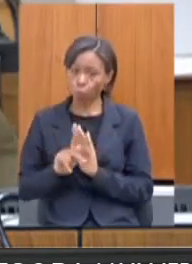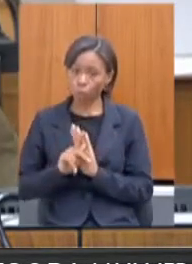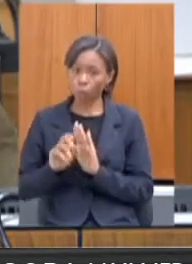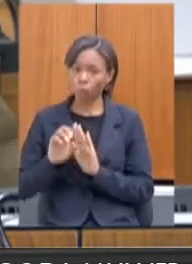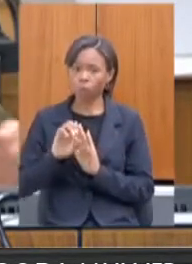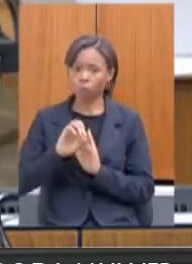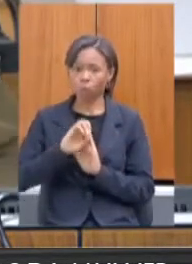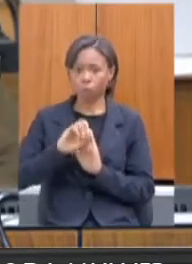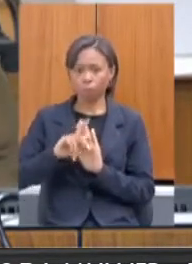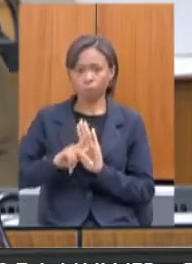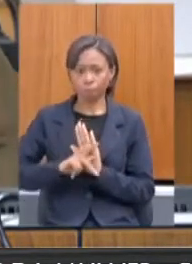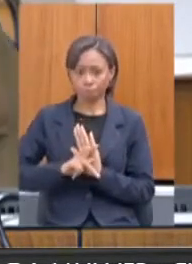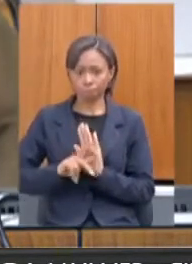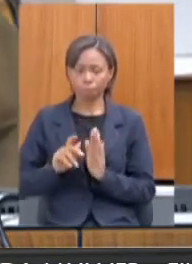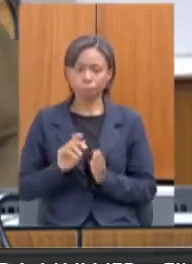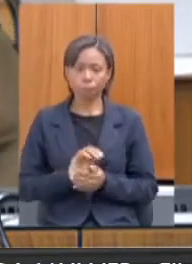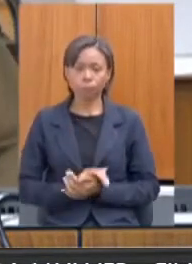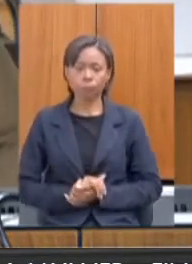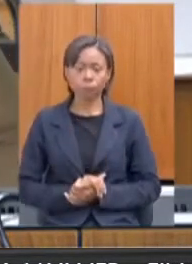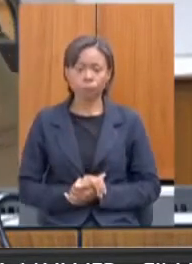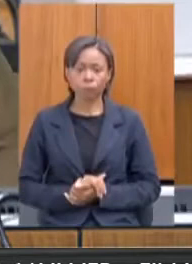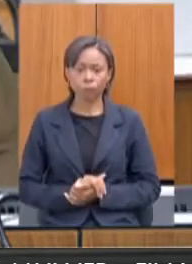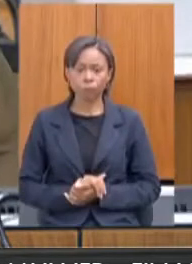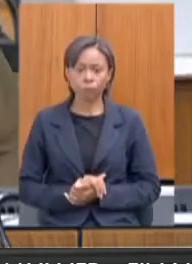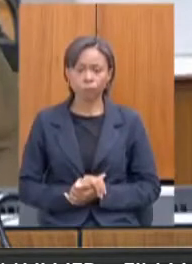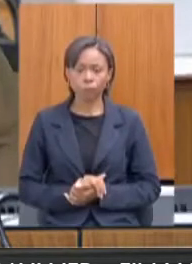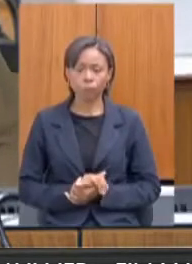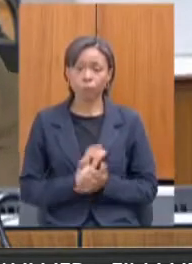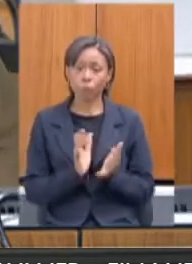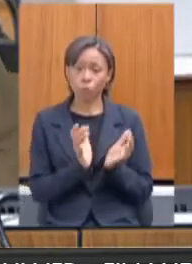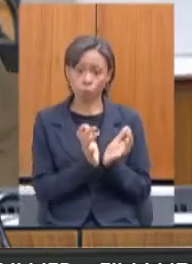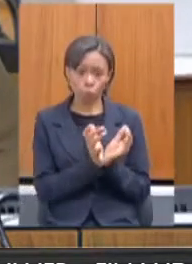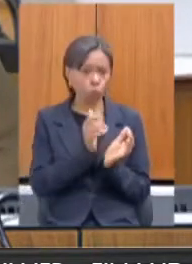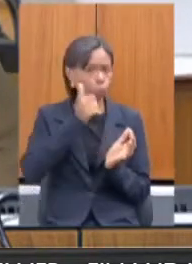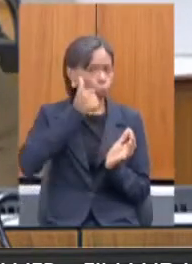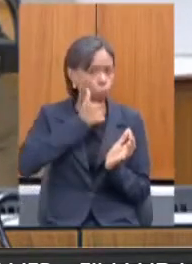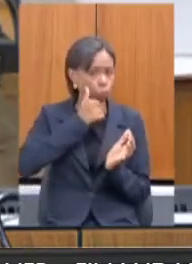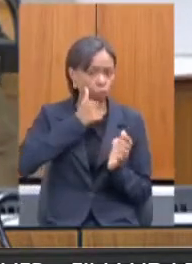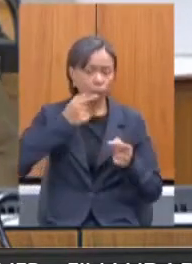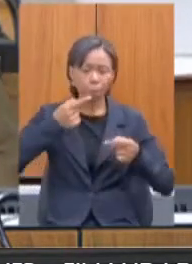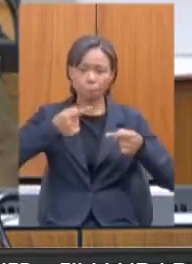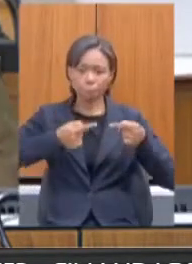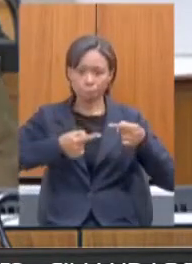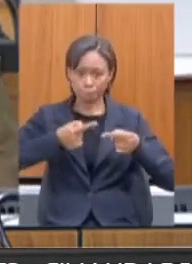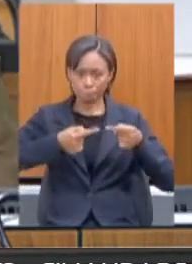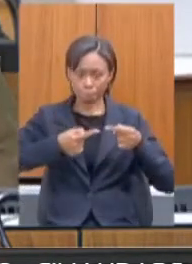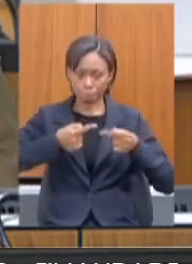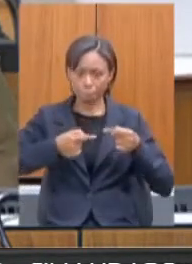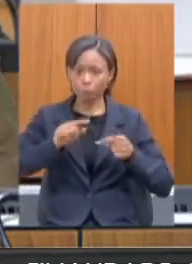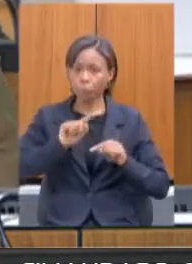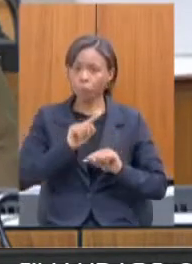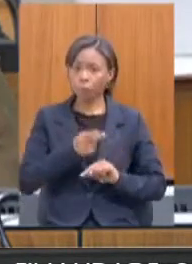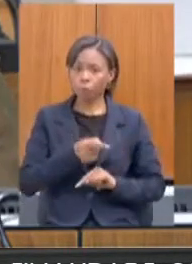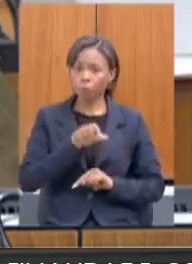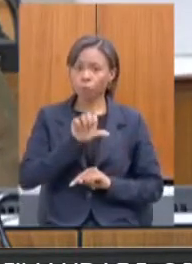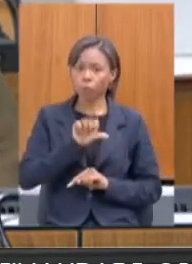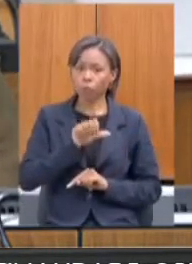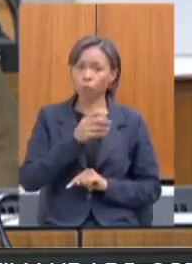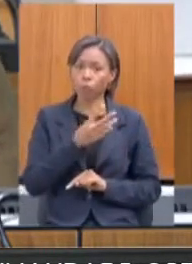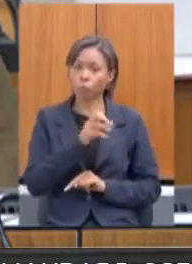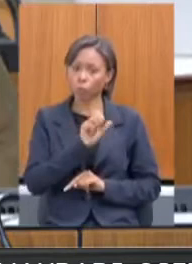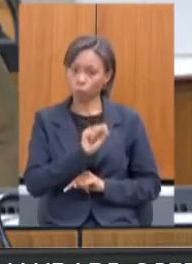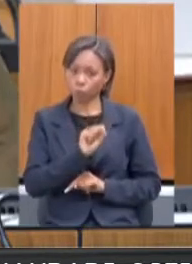Por favor. Na política para as mulheres nós fizemos 1.948 atendimentos no CERNA.